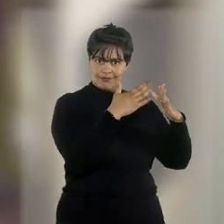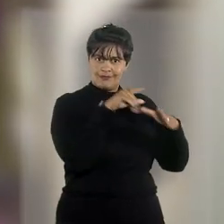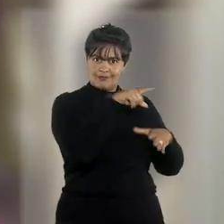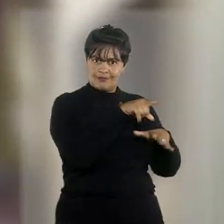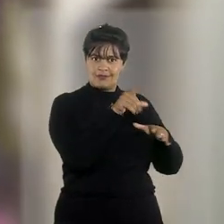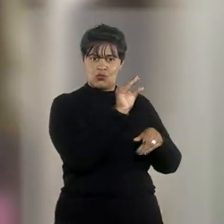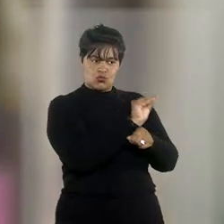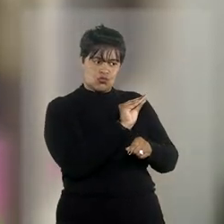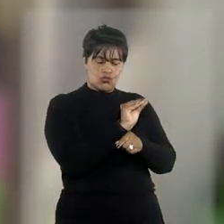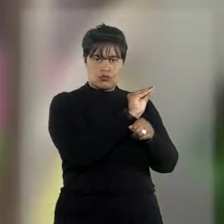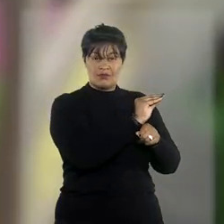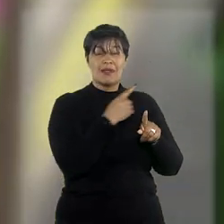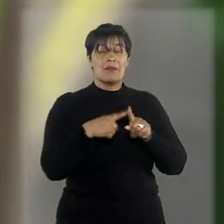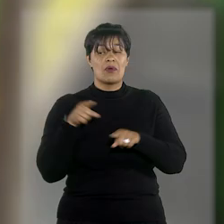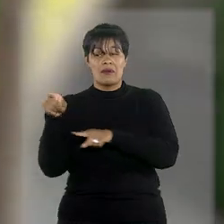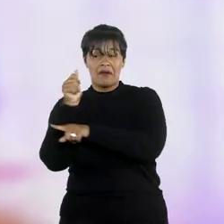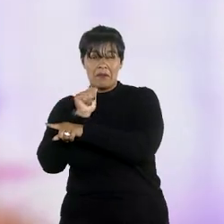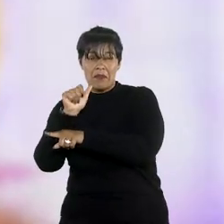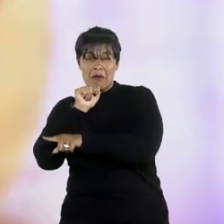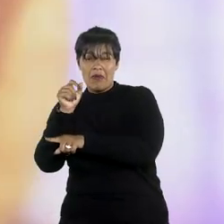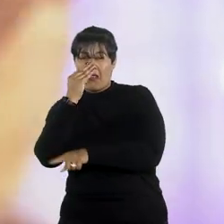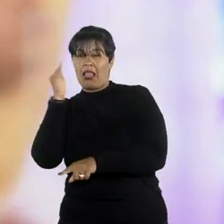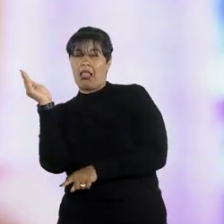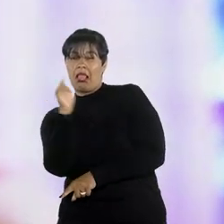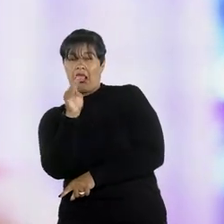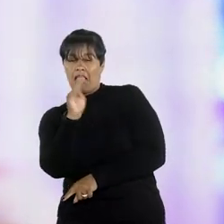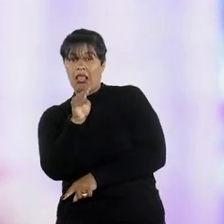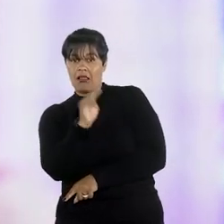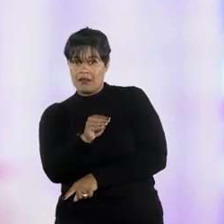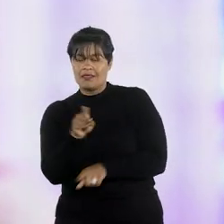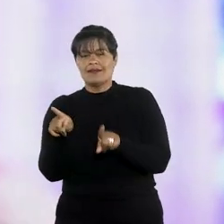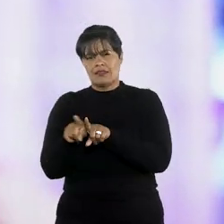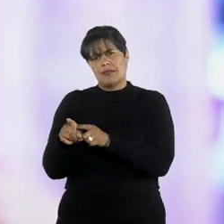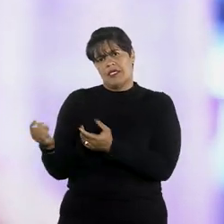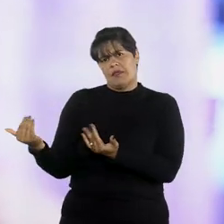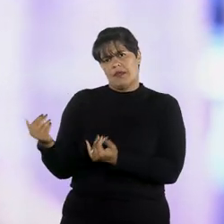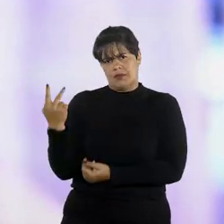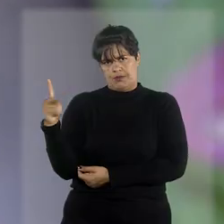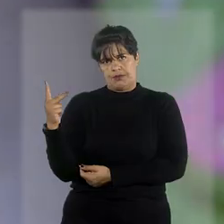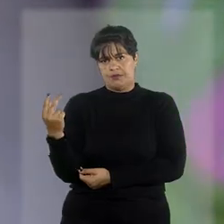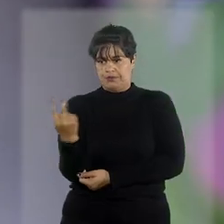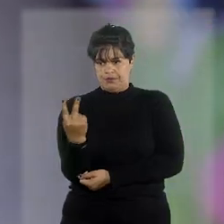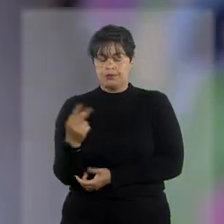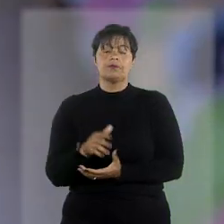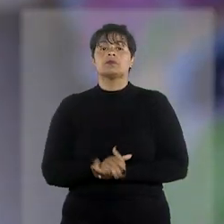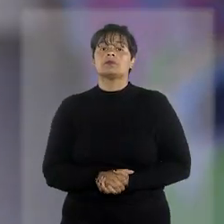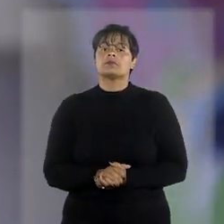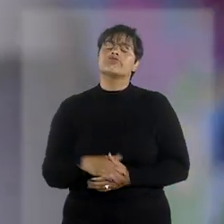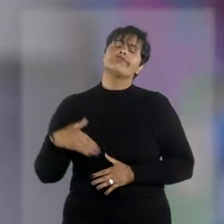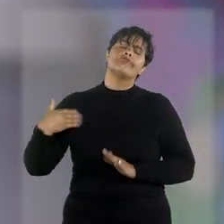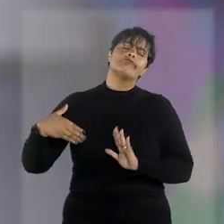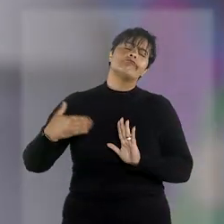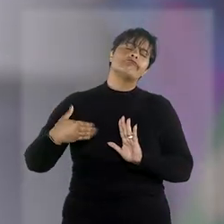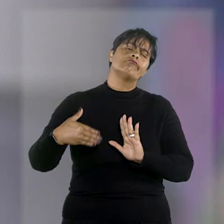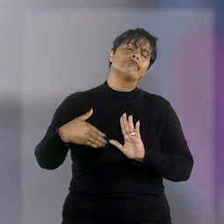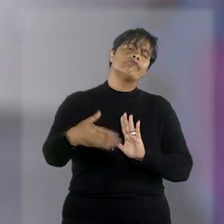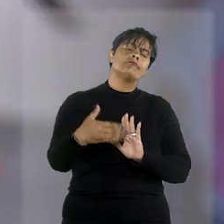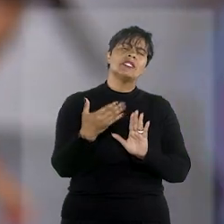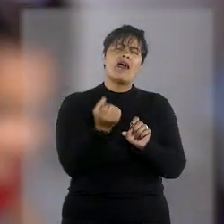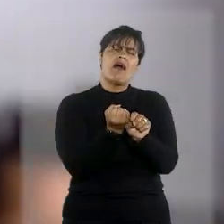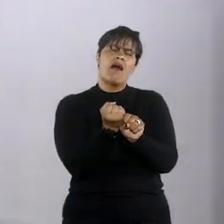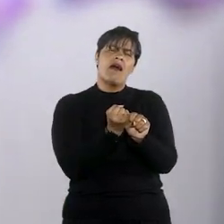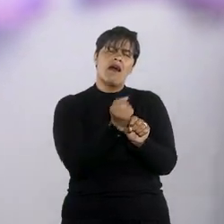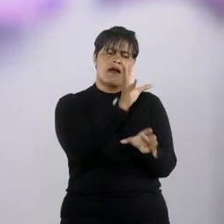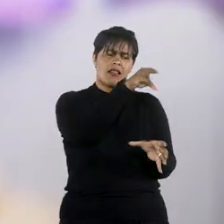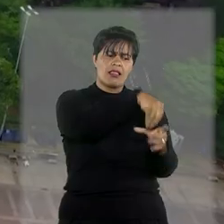sempre em razão da negligência da mãe nos cuidados com a menor e com seu irmão já adolescente. Após anos em abrigamento, a